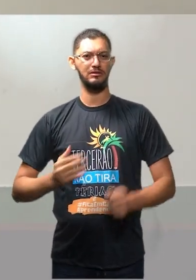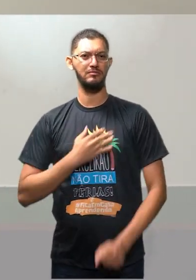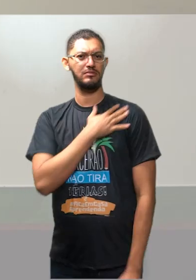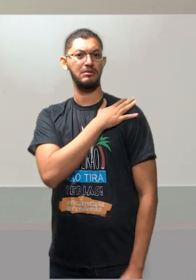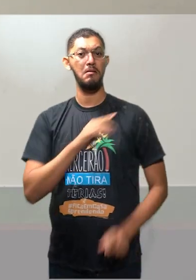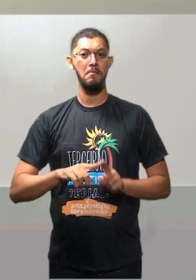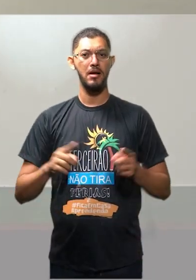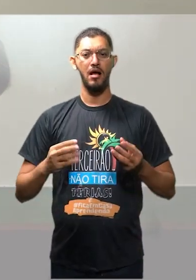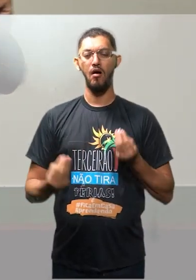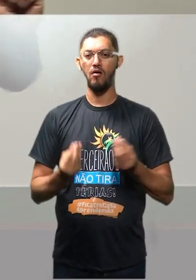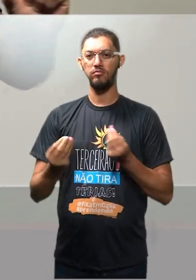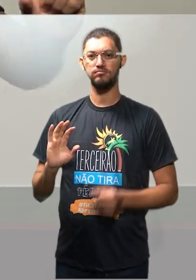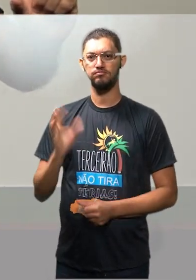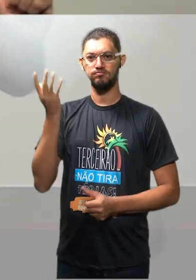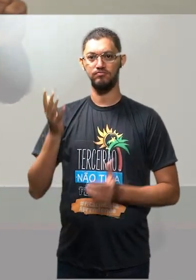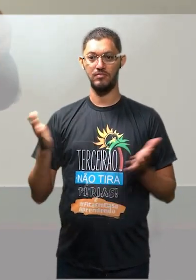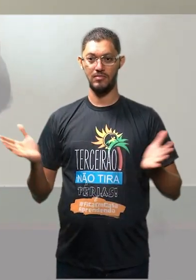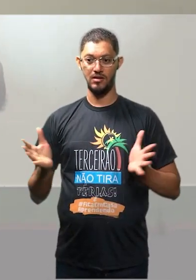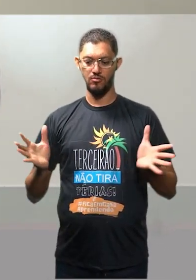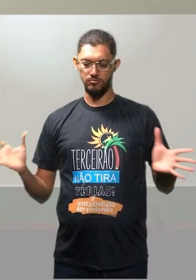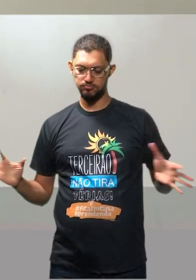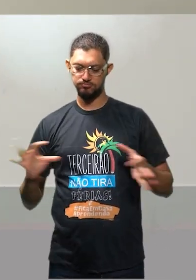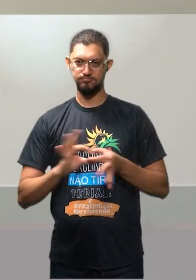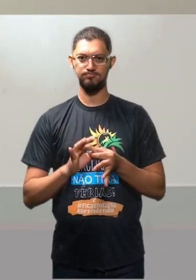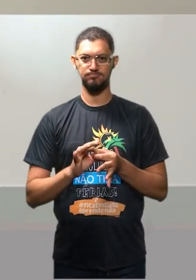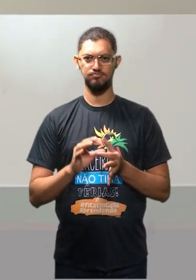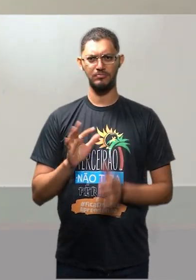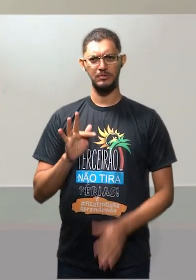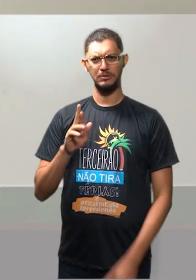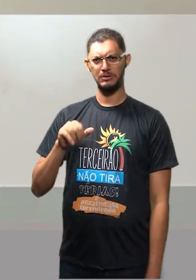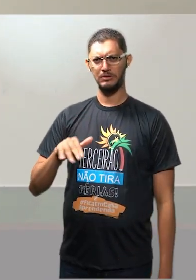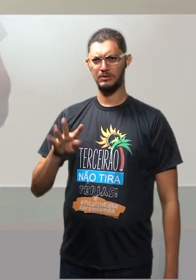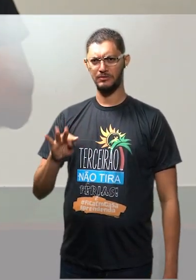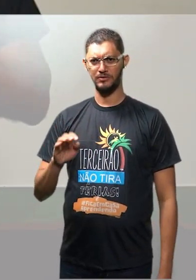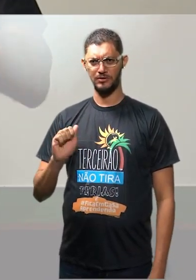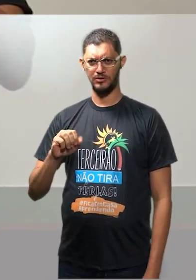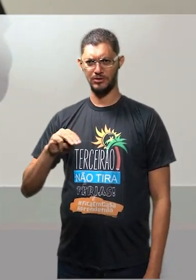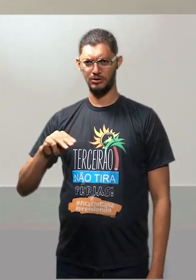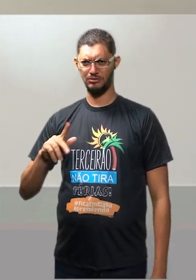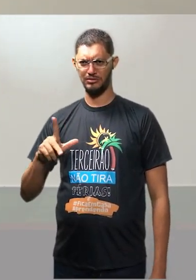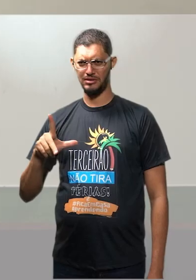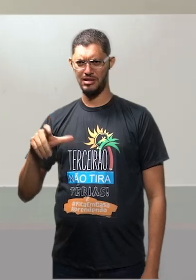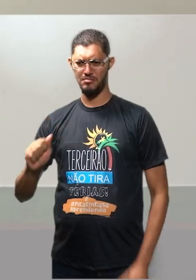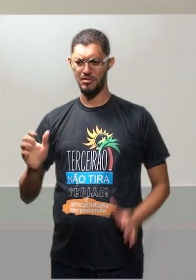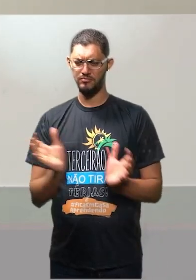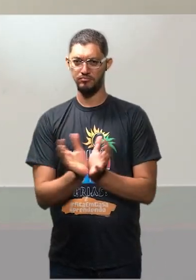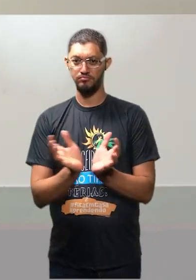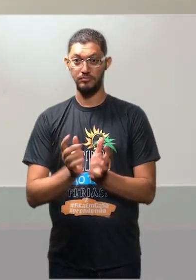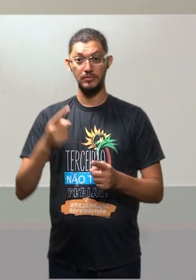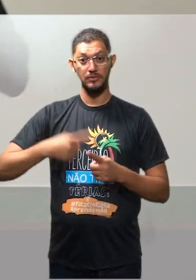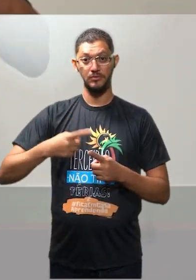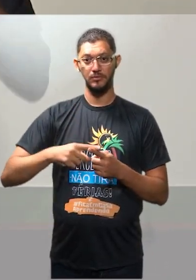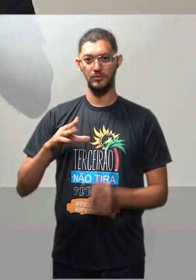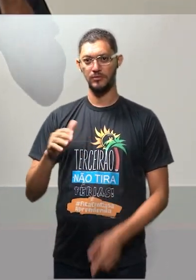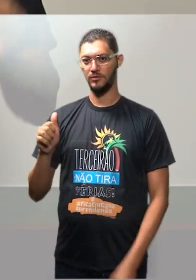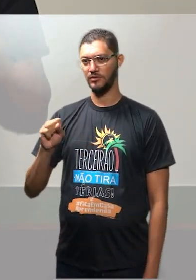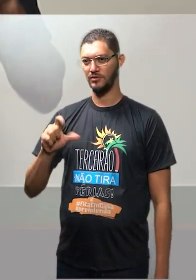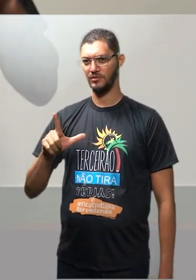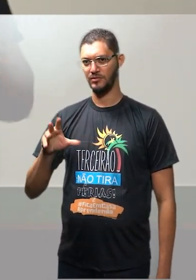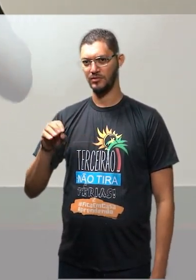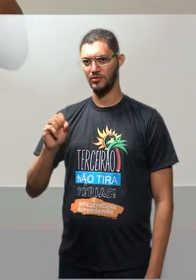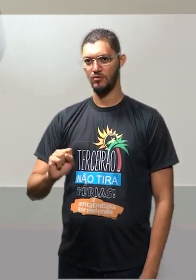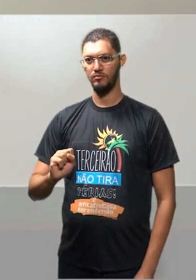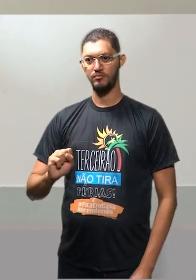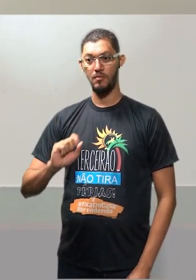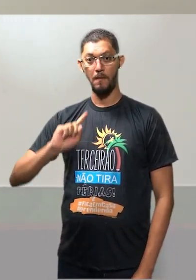agora e eles formam uma frente ampla, simples? Porque justamente era Carlos Lacerda que iria ser